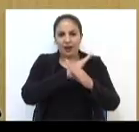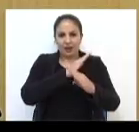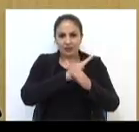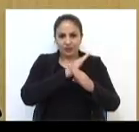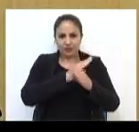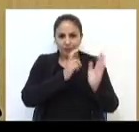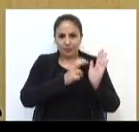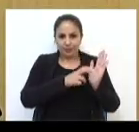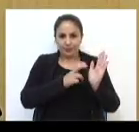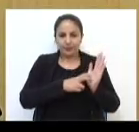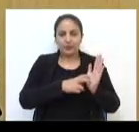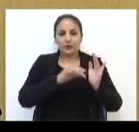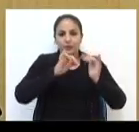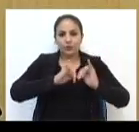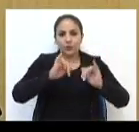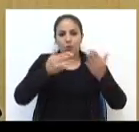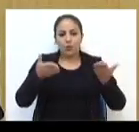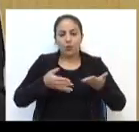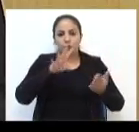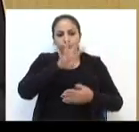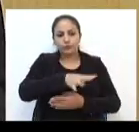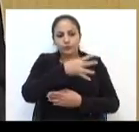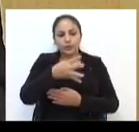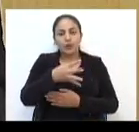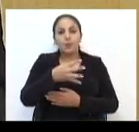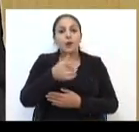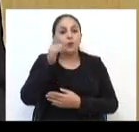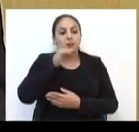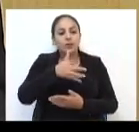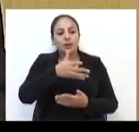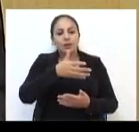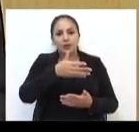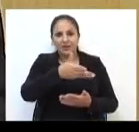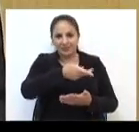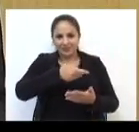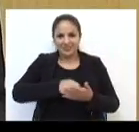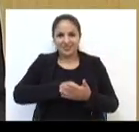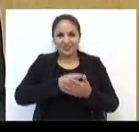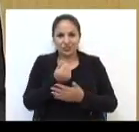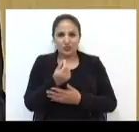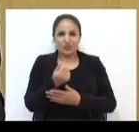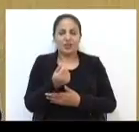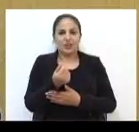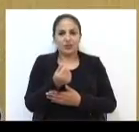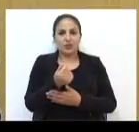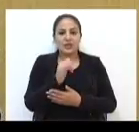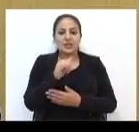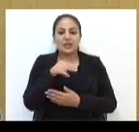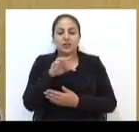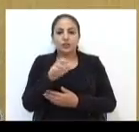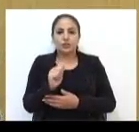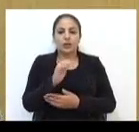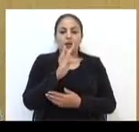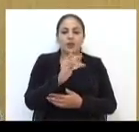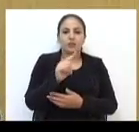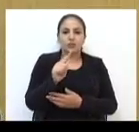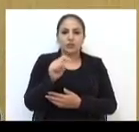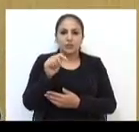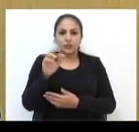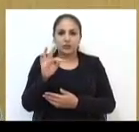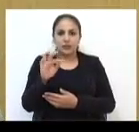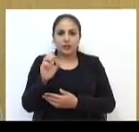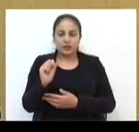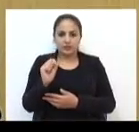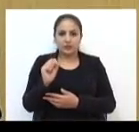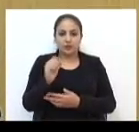Federal divulgou hoje o calendário para saque das contas inativas do FGTS. O período inicia em março e